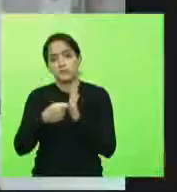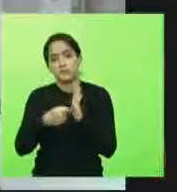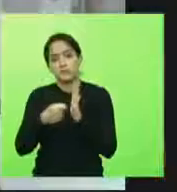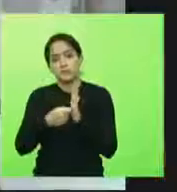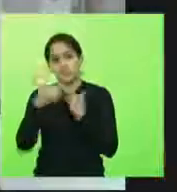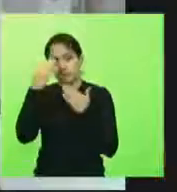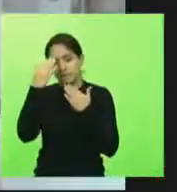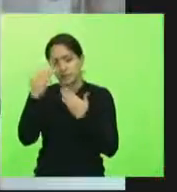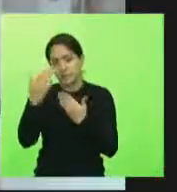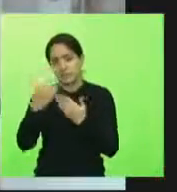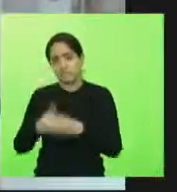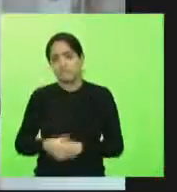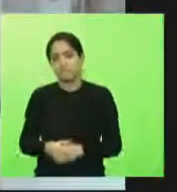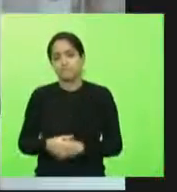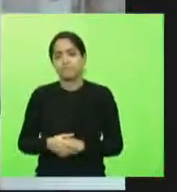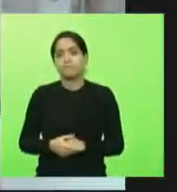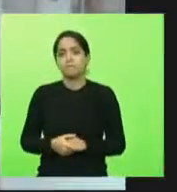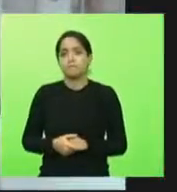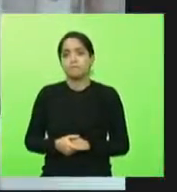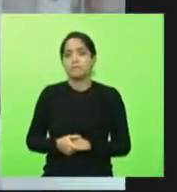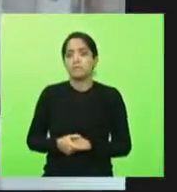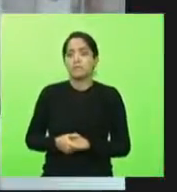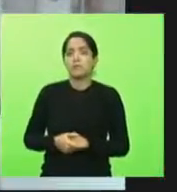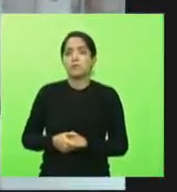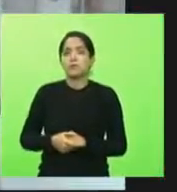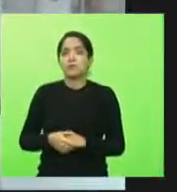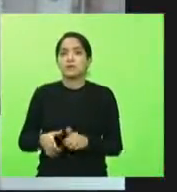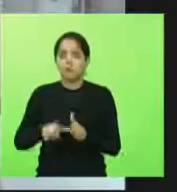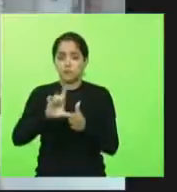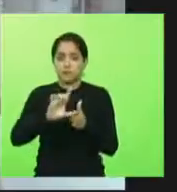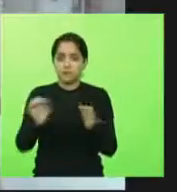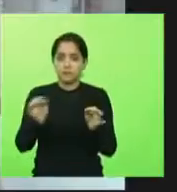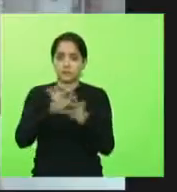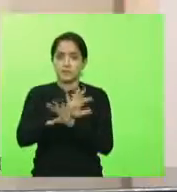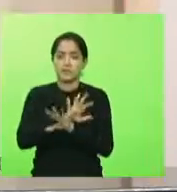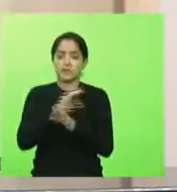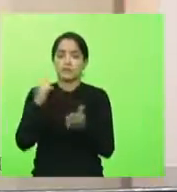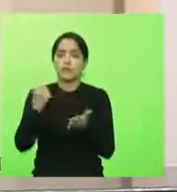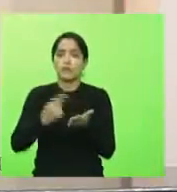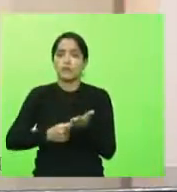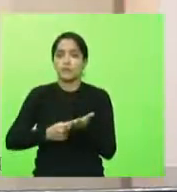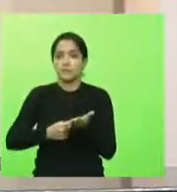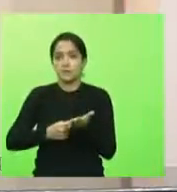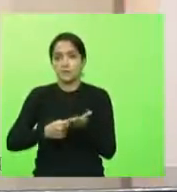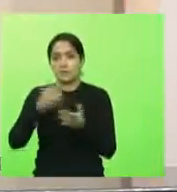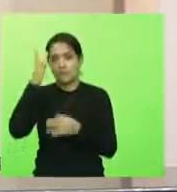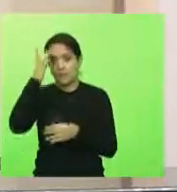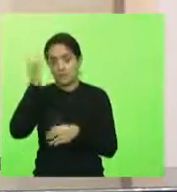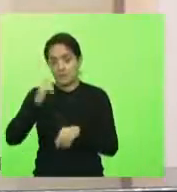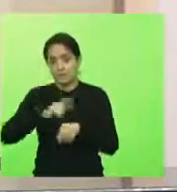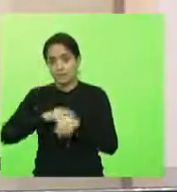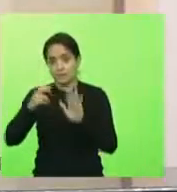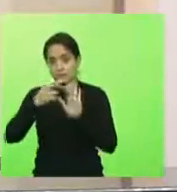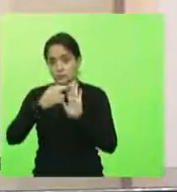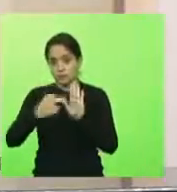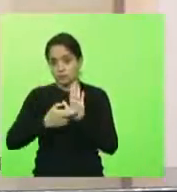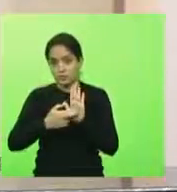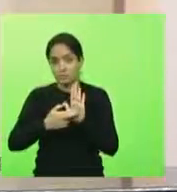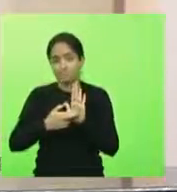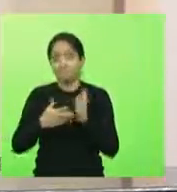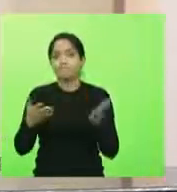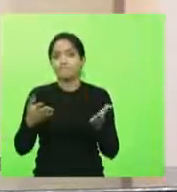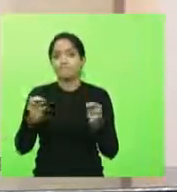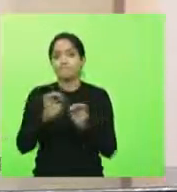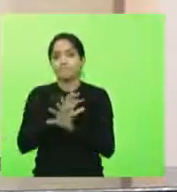Obrigado pelo apoio. Esta presidência, antes de encerrar a sessão, convoca outra ordinária para amanhã no horário regimental. Está